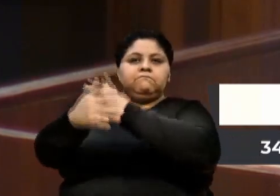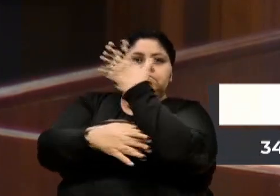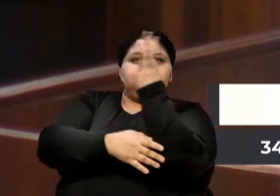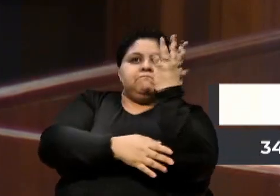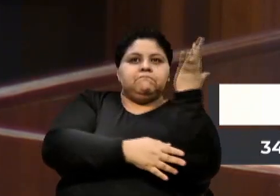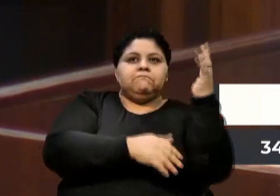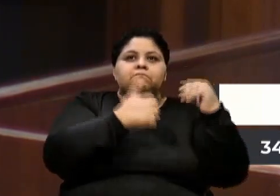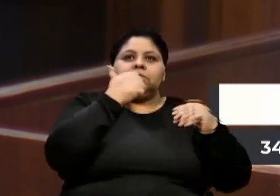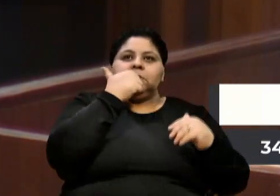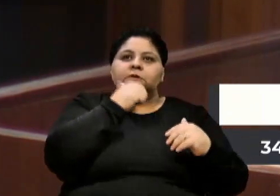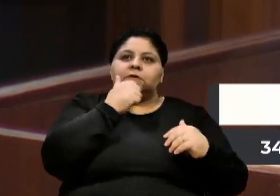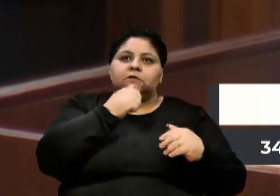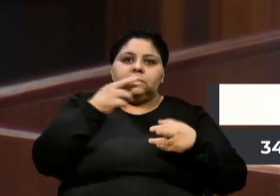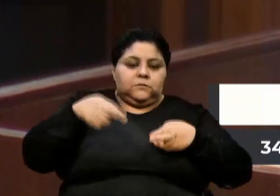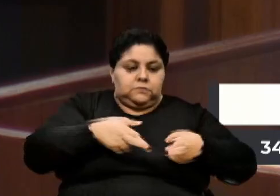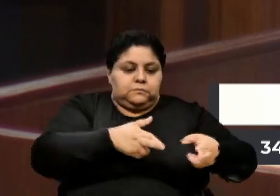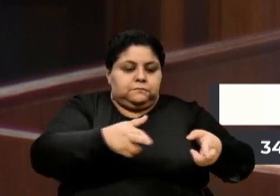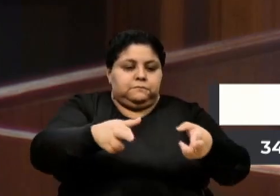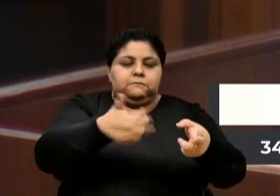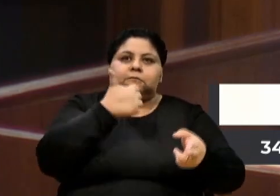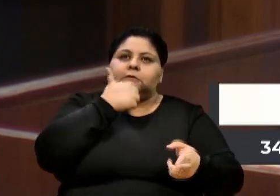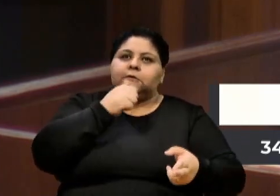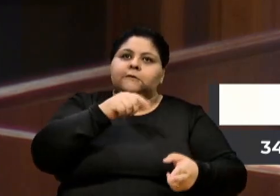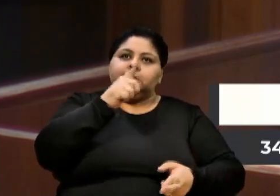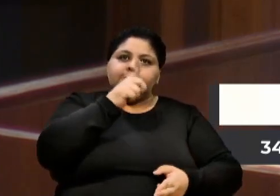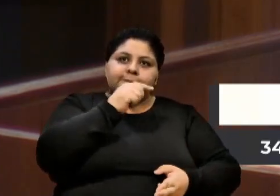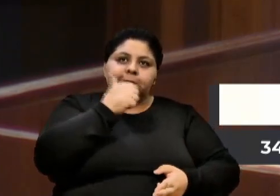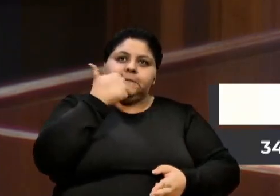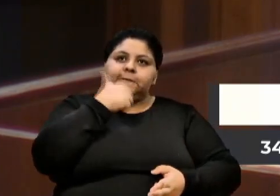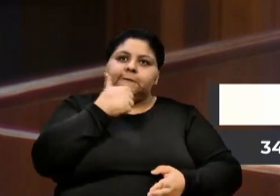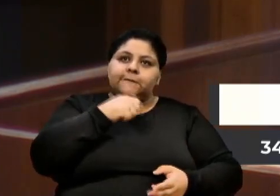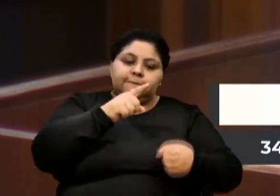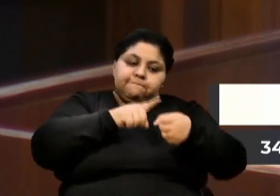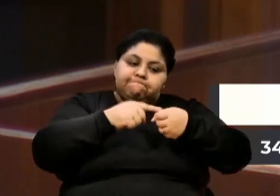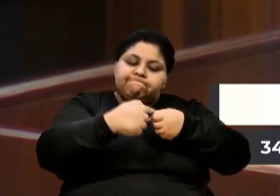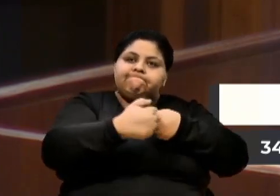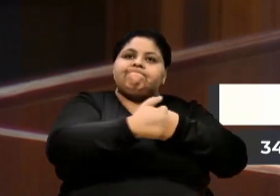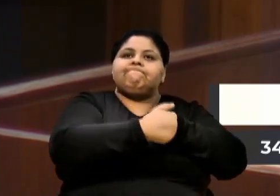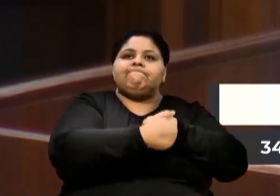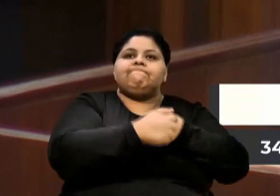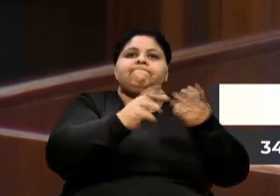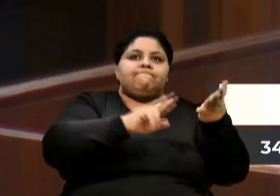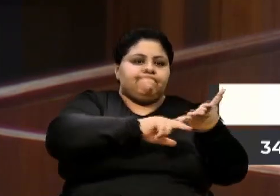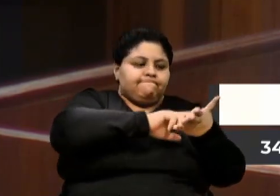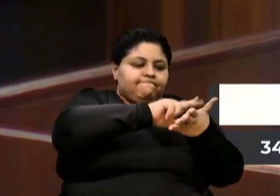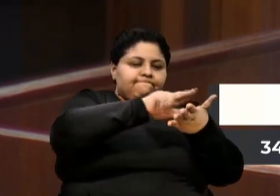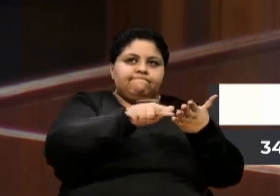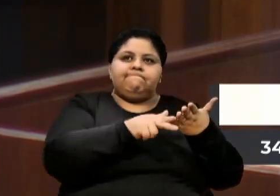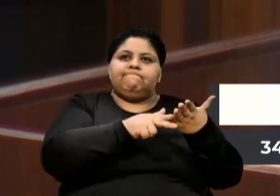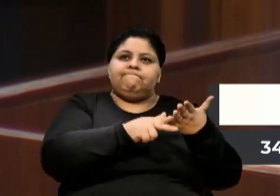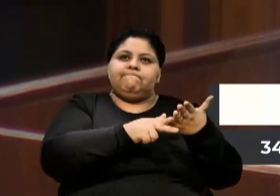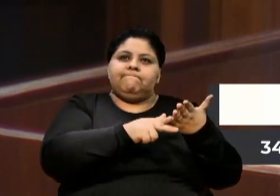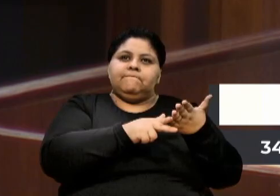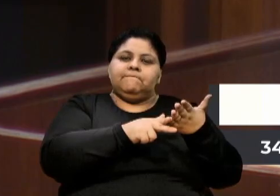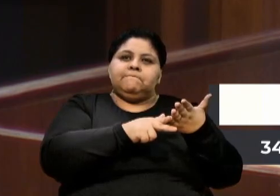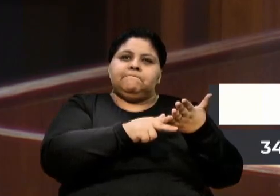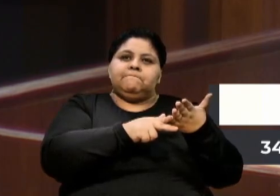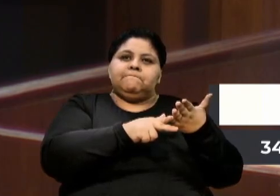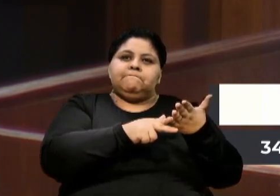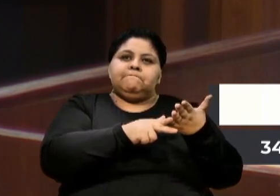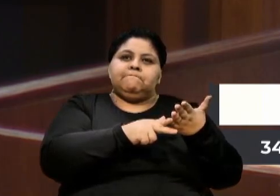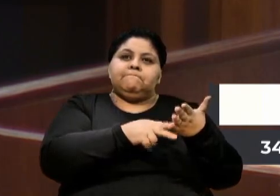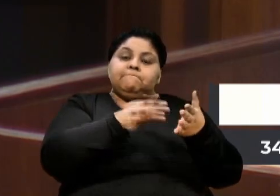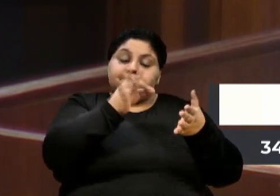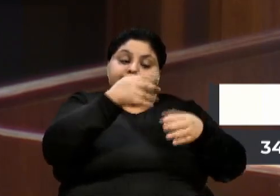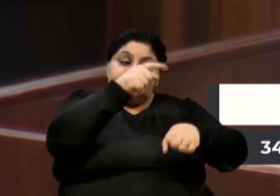mulheres das águas, as mulheres das cidades, as diversas questões que envolvem isso. Então, é um momento